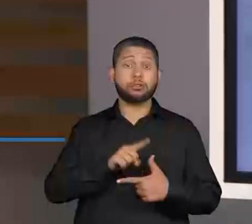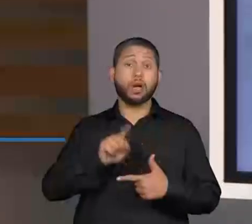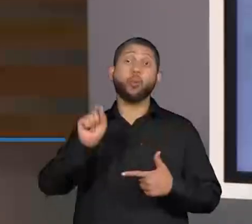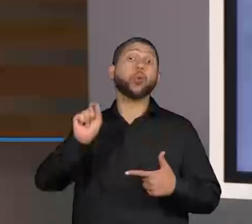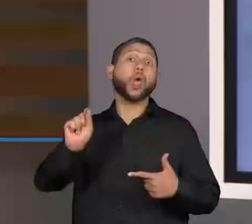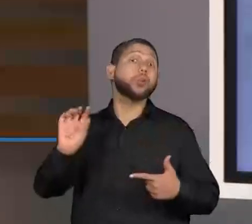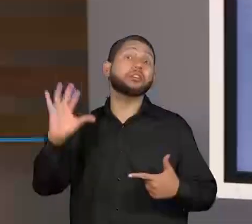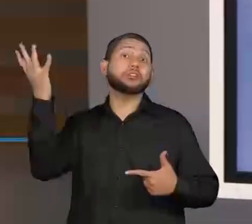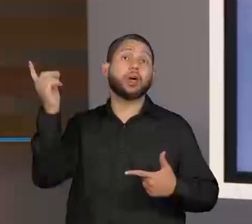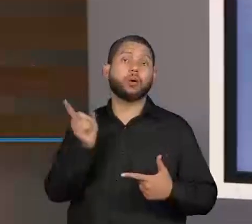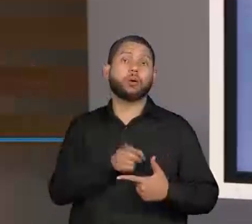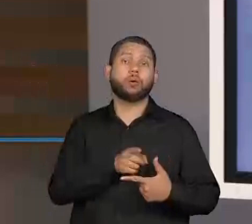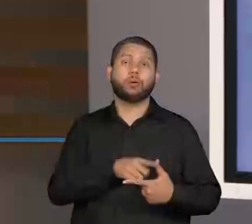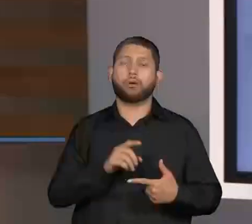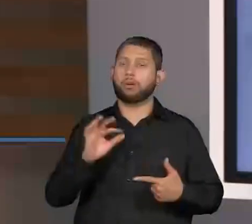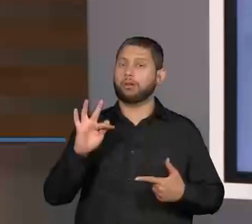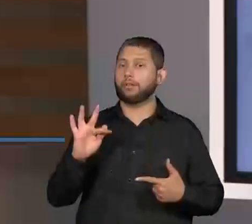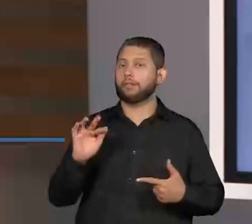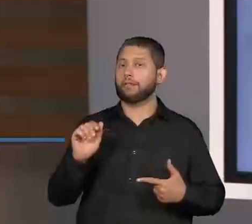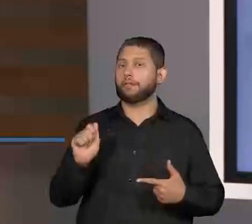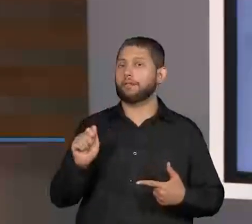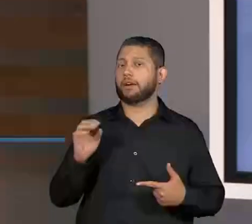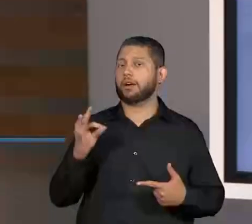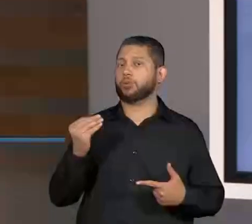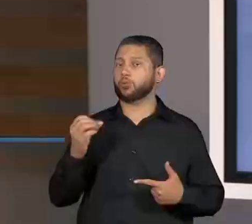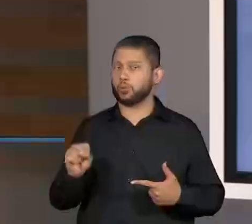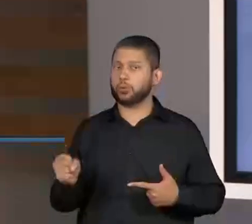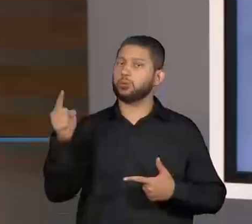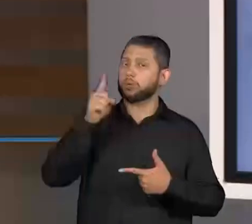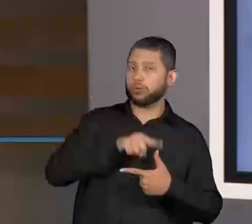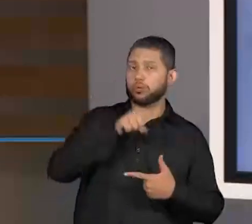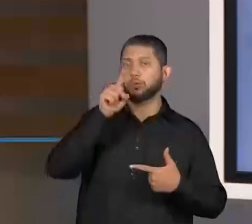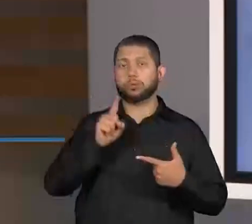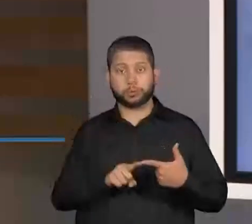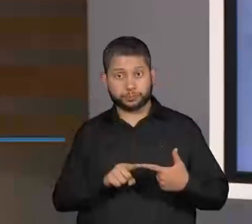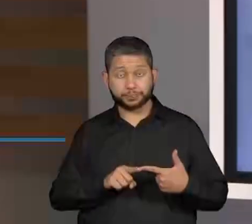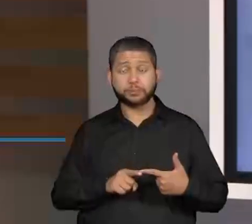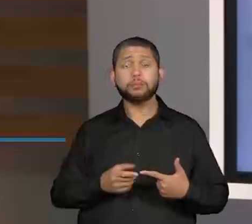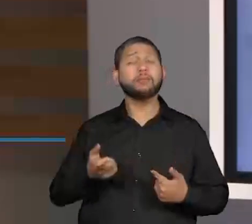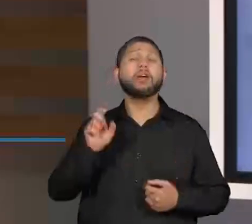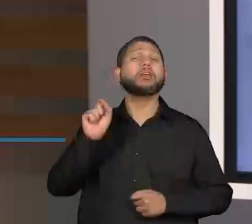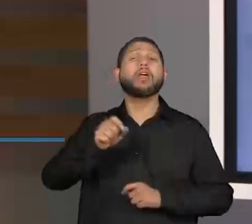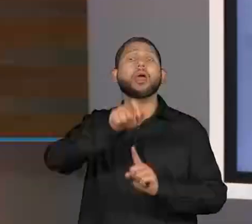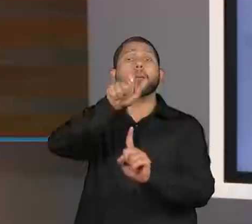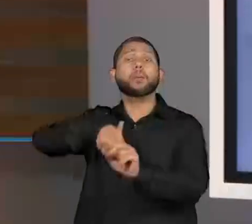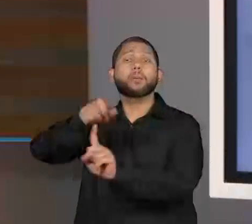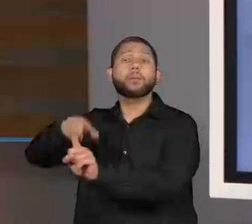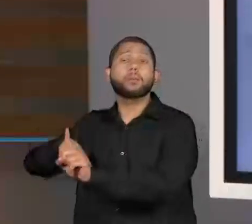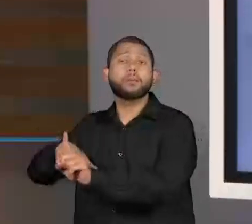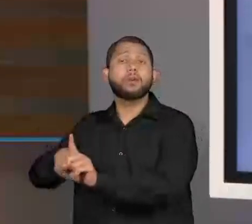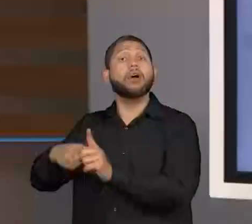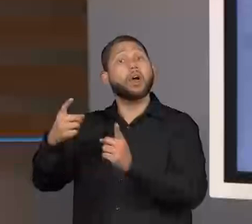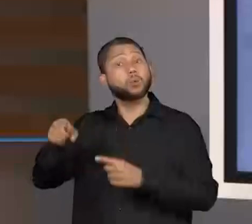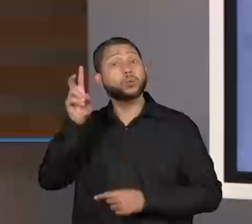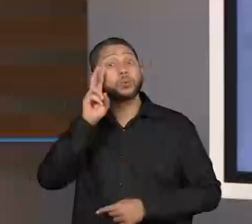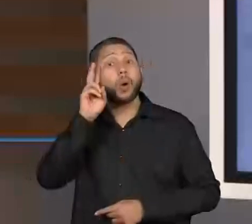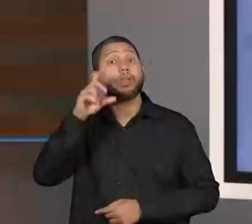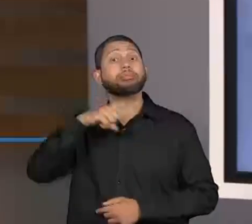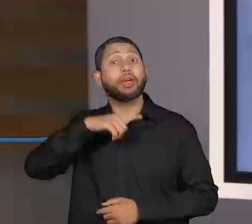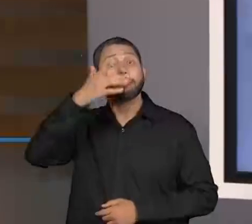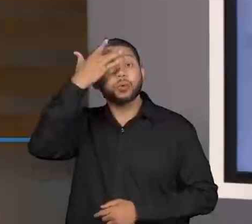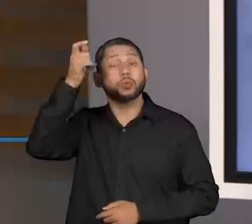fique ligadinho na história. Então, precisa ter os personagens. Quem são os personagens? São aqueles que compõem a história.